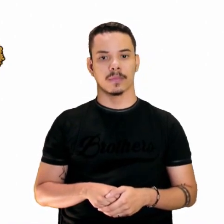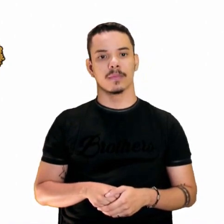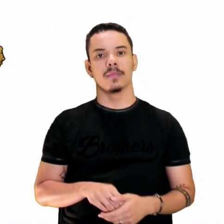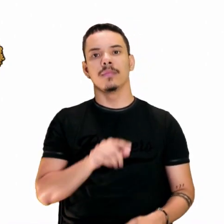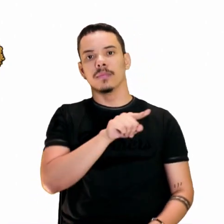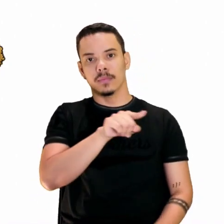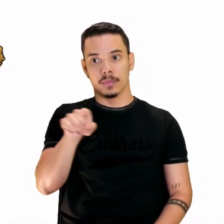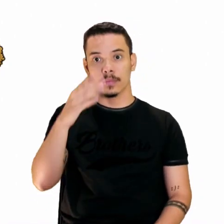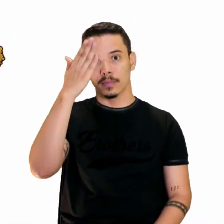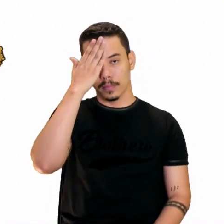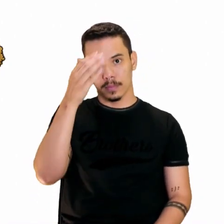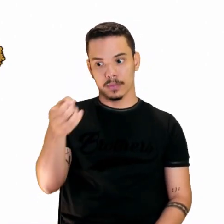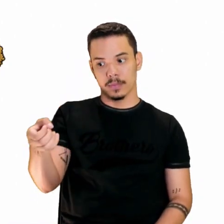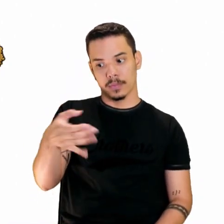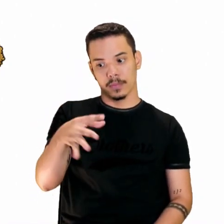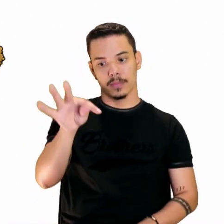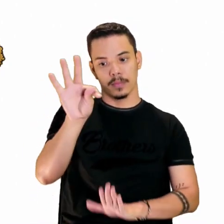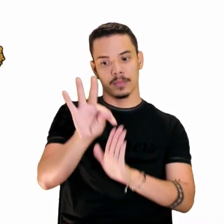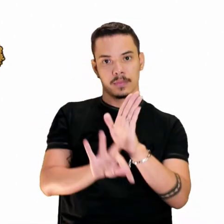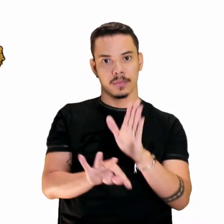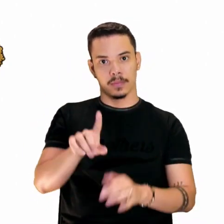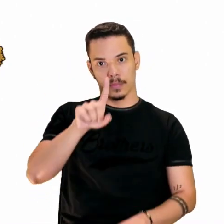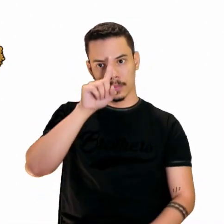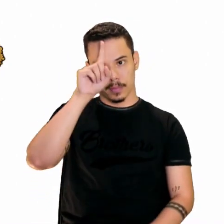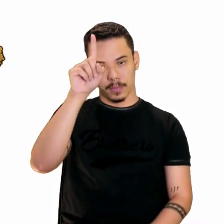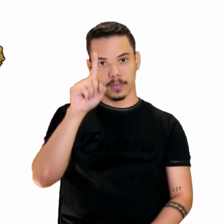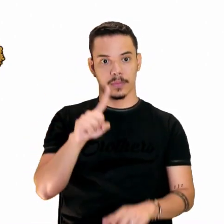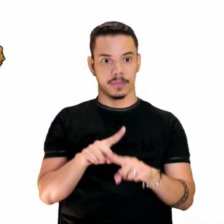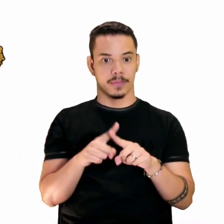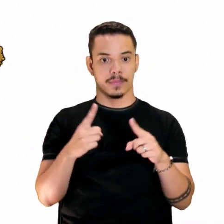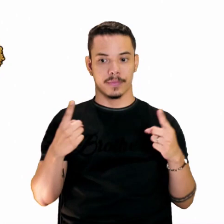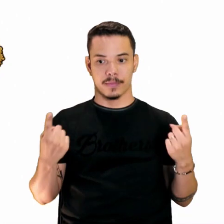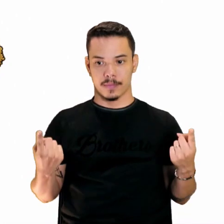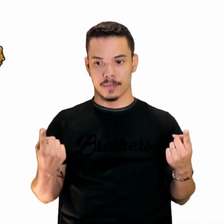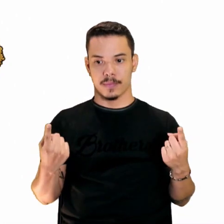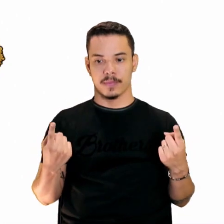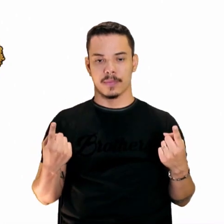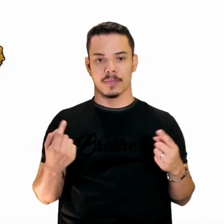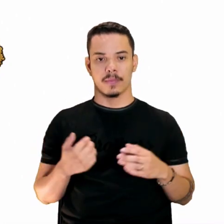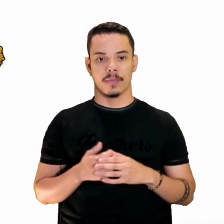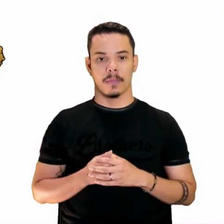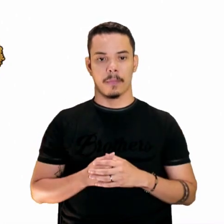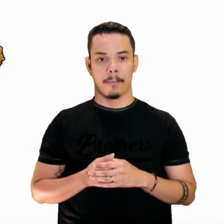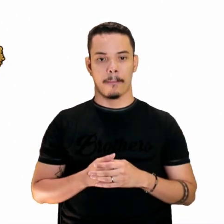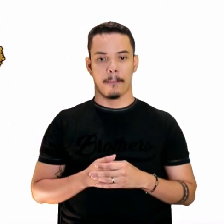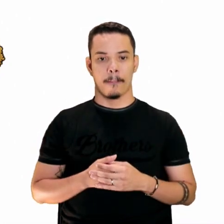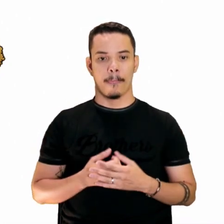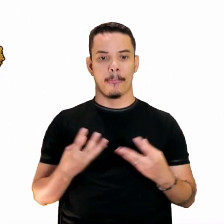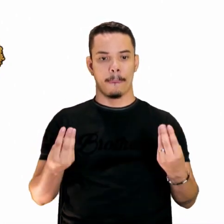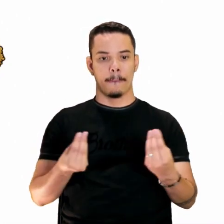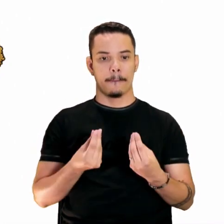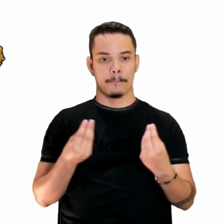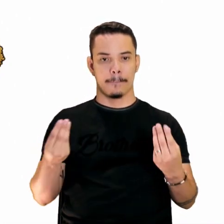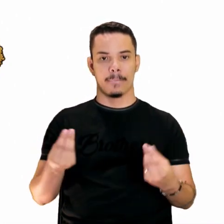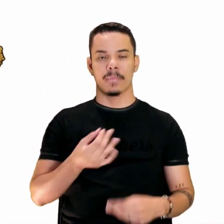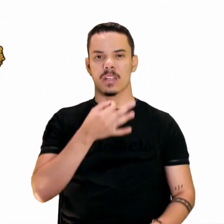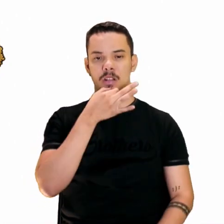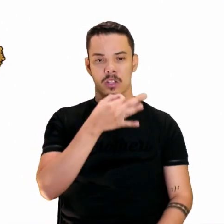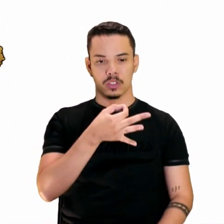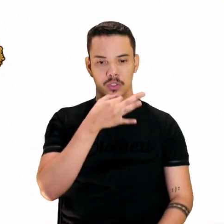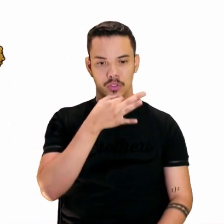Já sabe que é um novo texto que você vai criar, né? Porém, com o teocrítico,